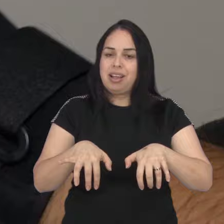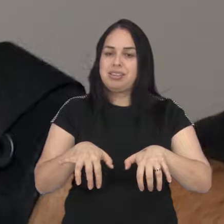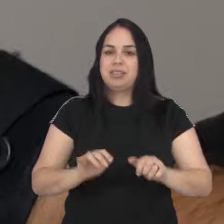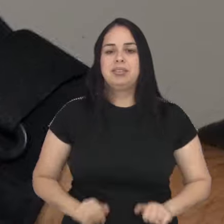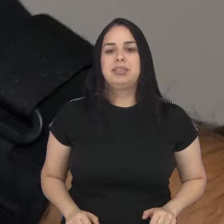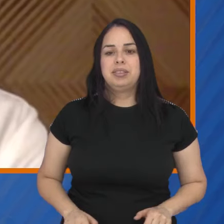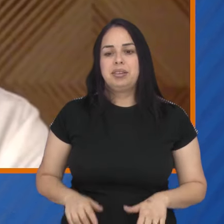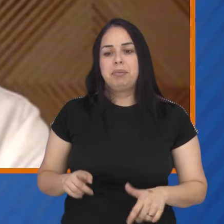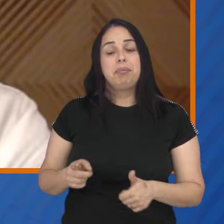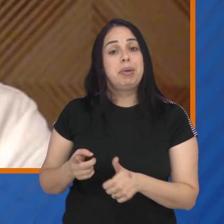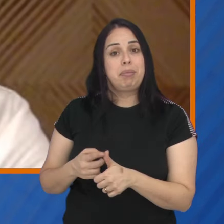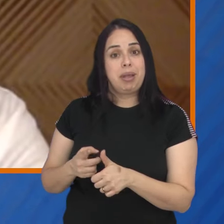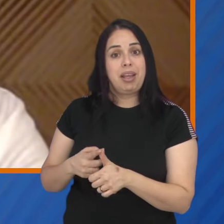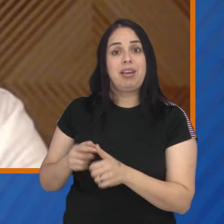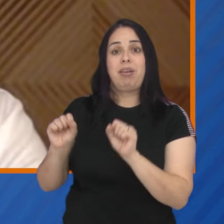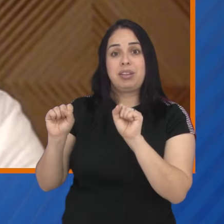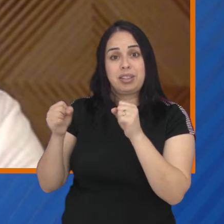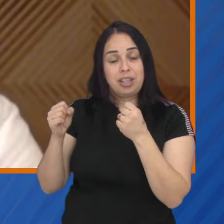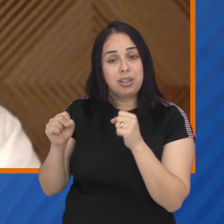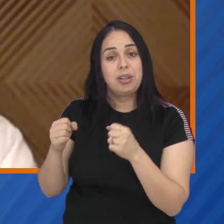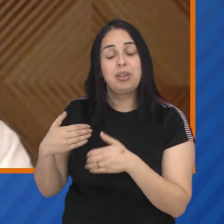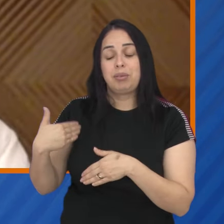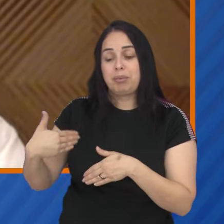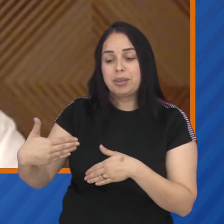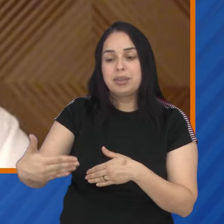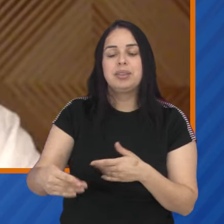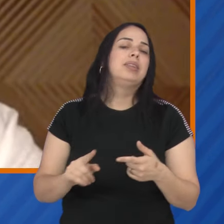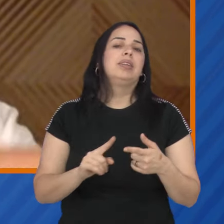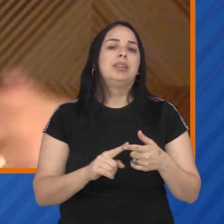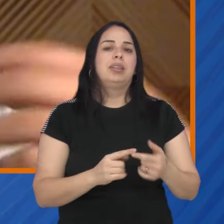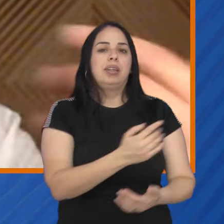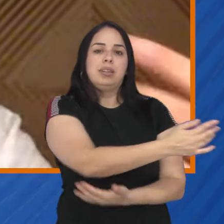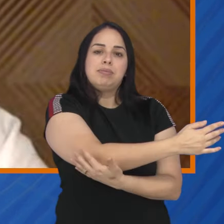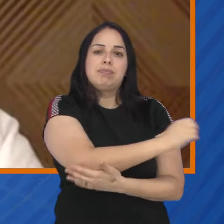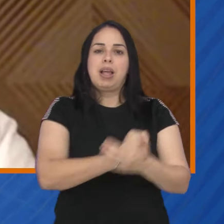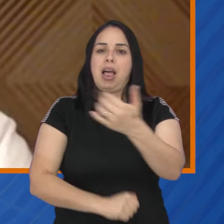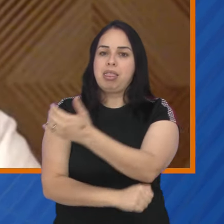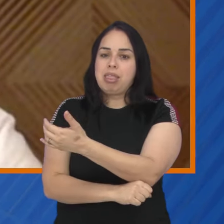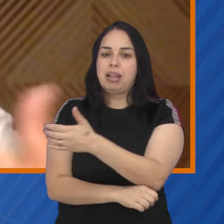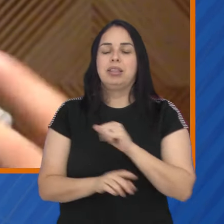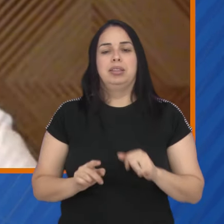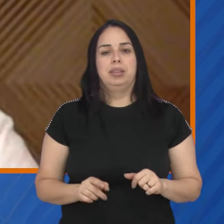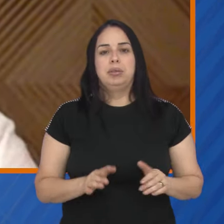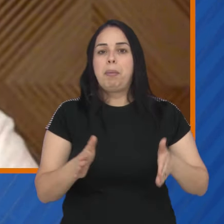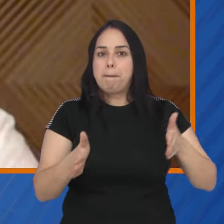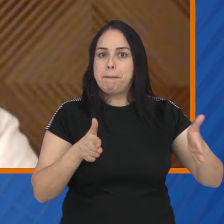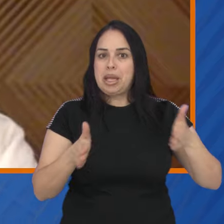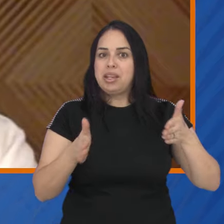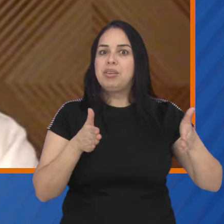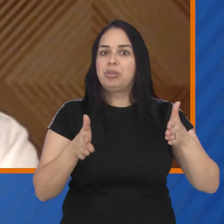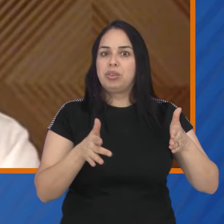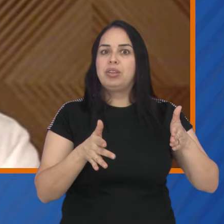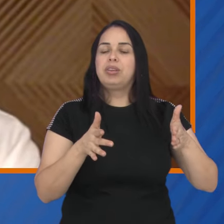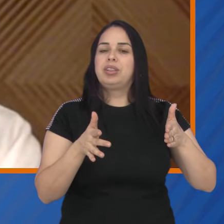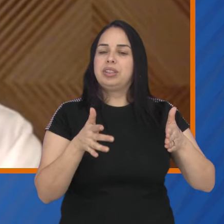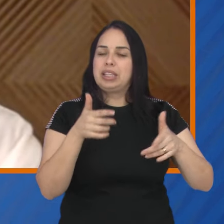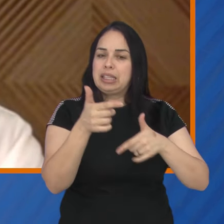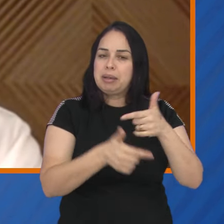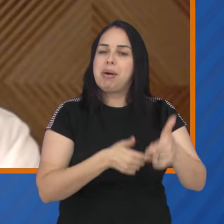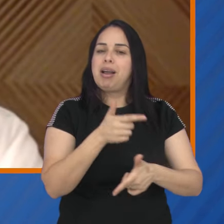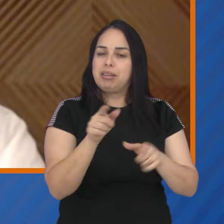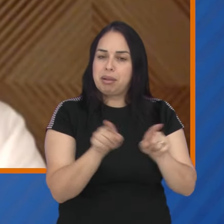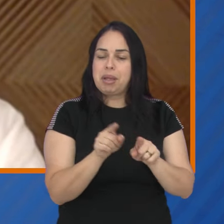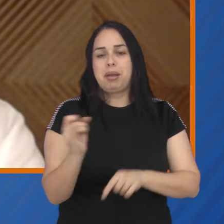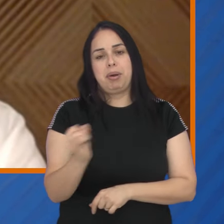levantados. Começa a fazer uma atividade física regular. Começa a fazer alongamentos, mesmo durante a sua atividade